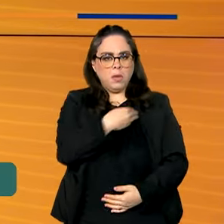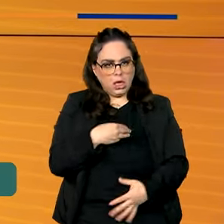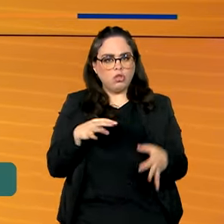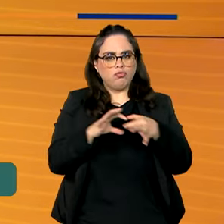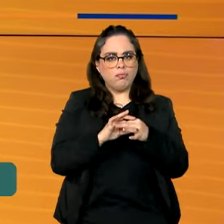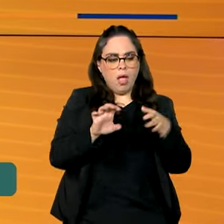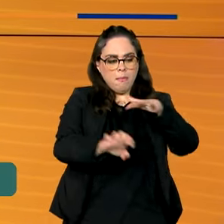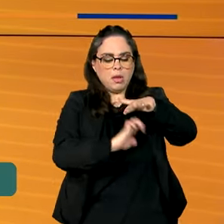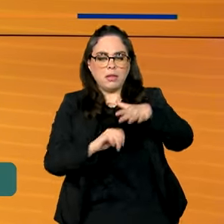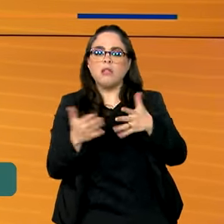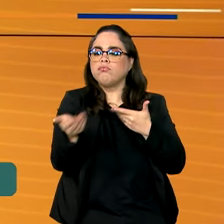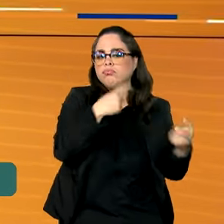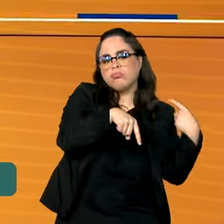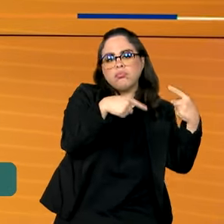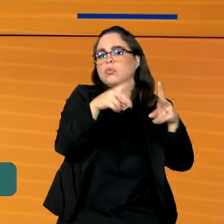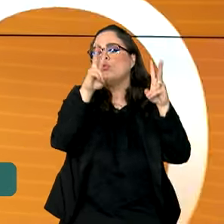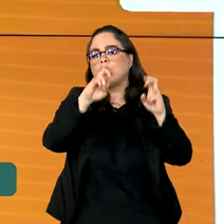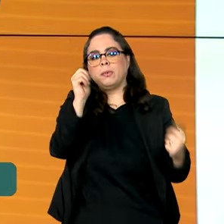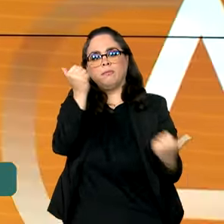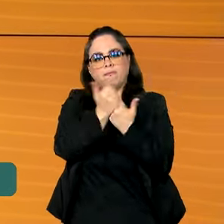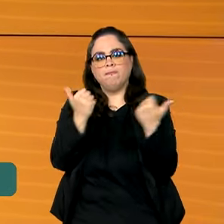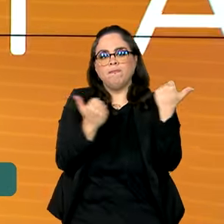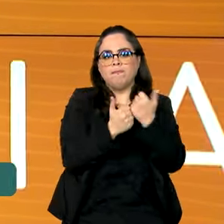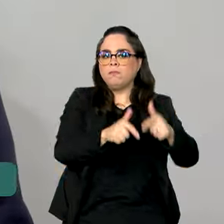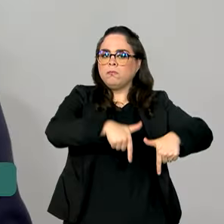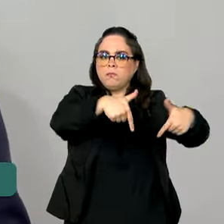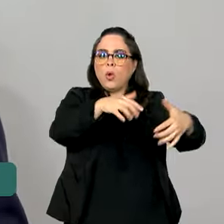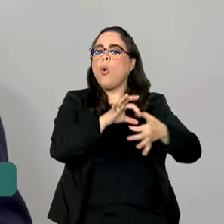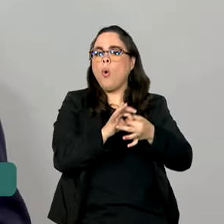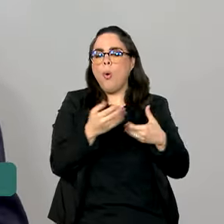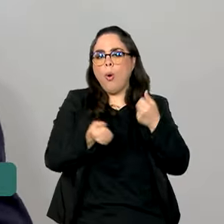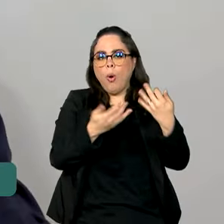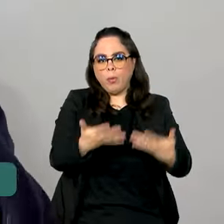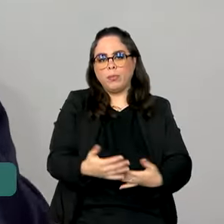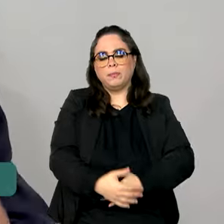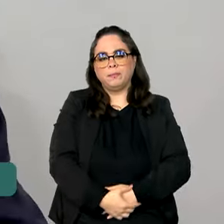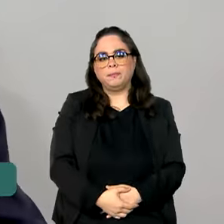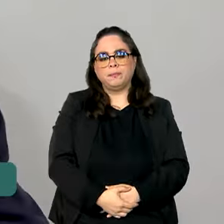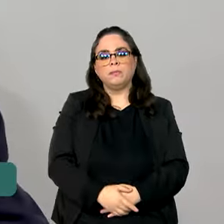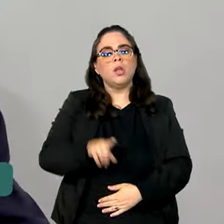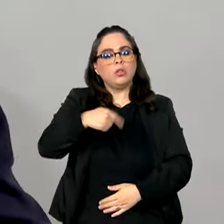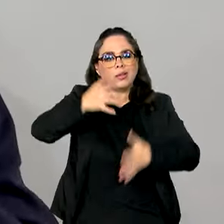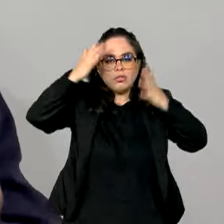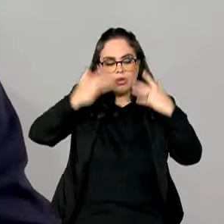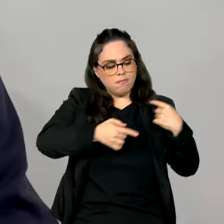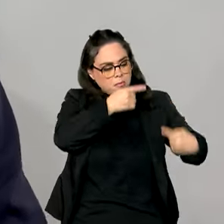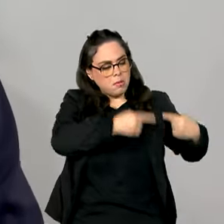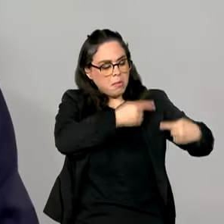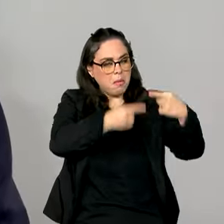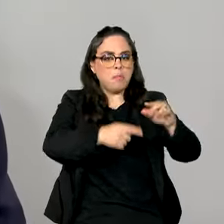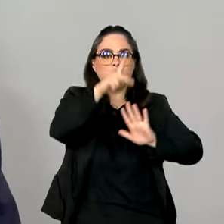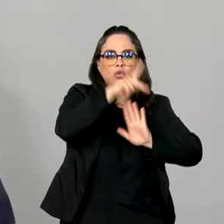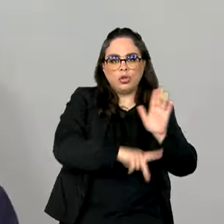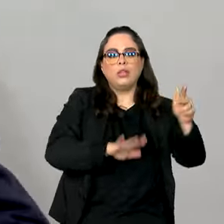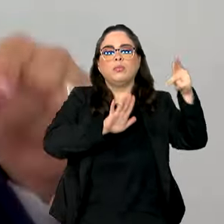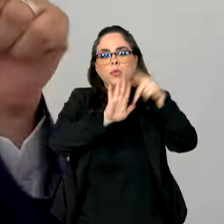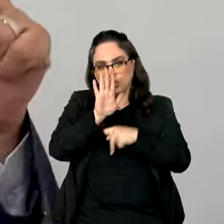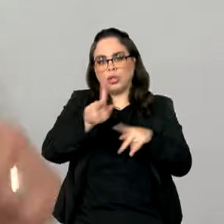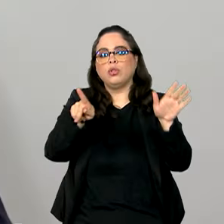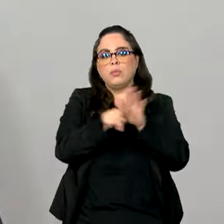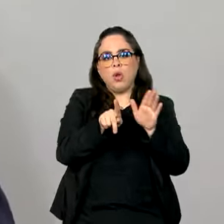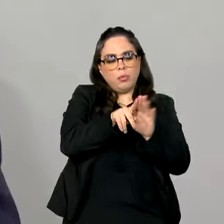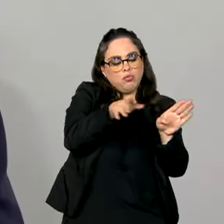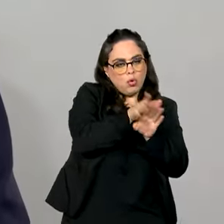discutiu o apoio empresarial para as iniciativas. Discutimos dois grandes projetos construídos pelo espaço do